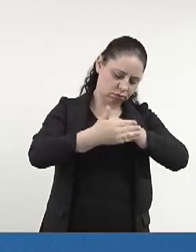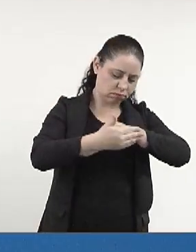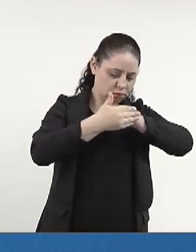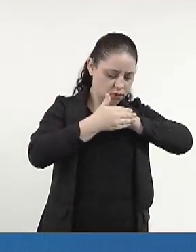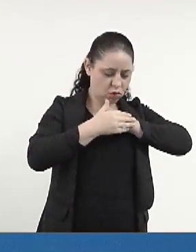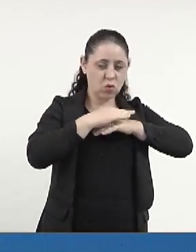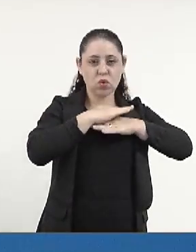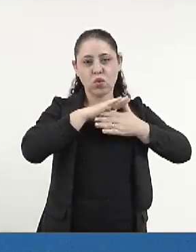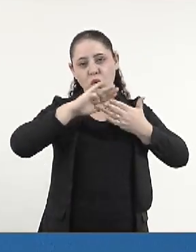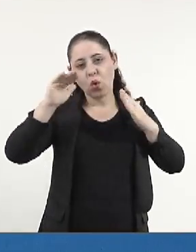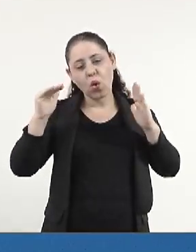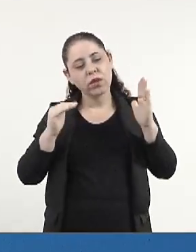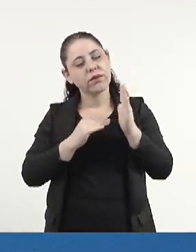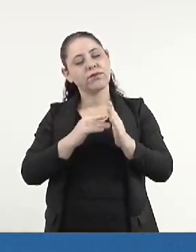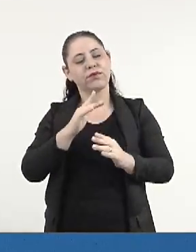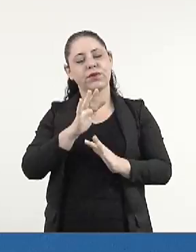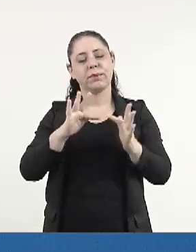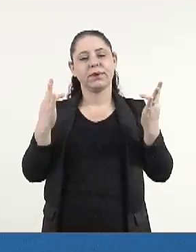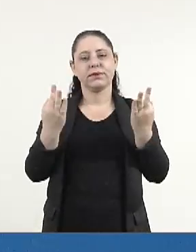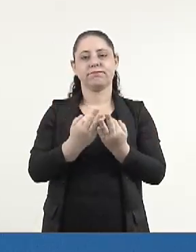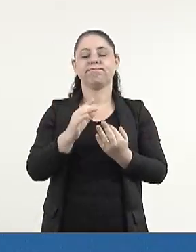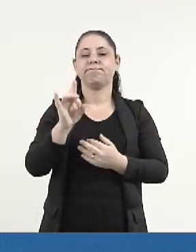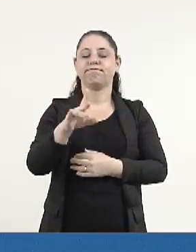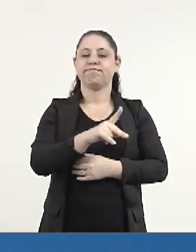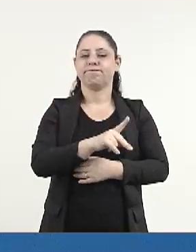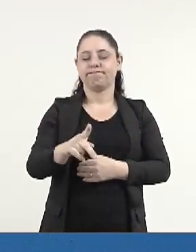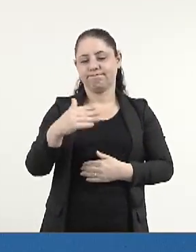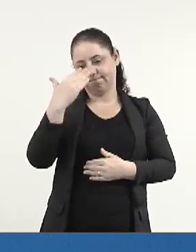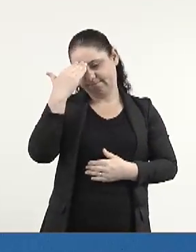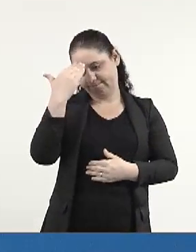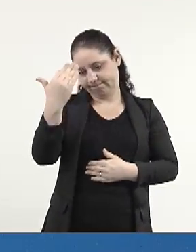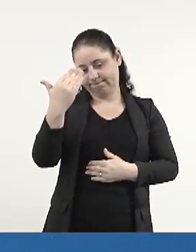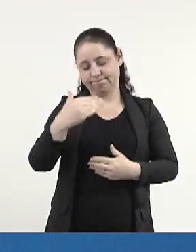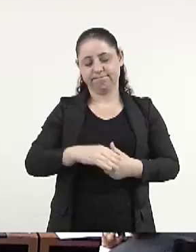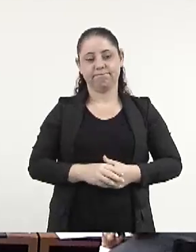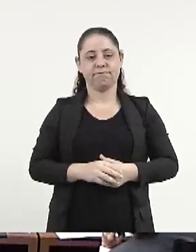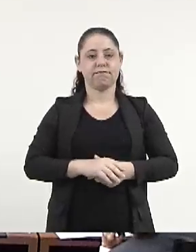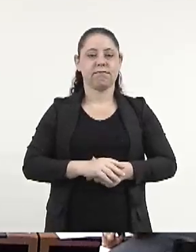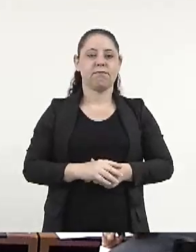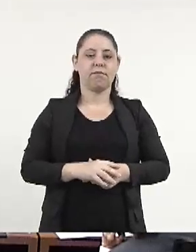de todos os enlutados. Era o que tinha, presidente. Obrigado. Obrigado. Obrigado. Obrigado. Obrigado. Obrigado. Obrigado.